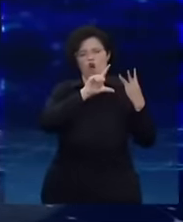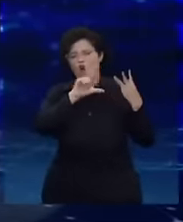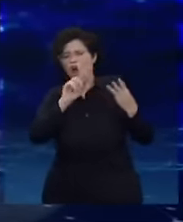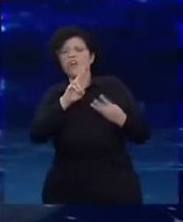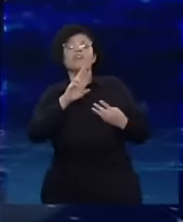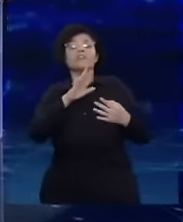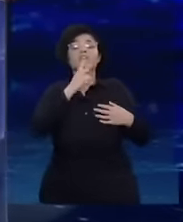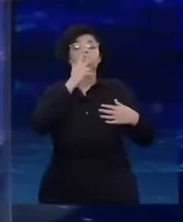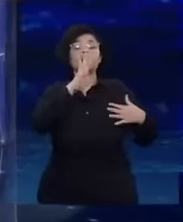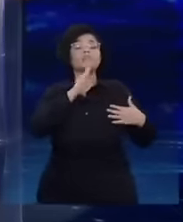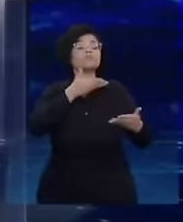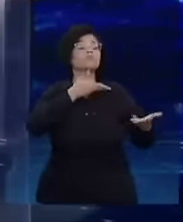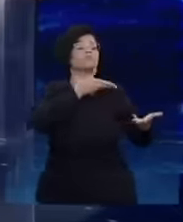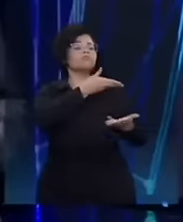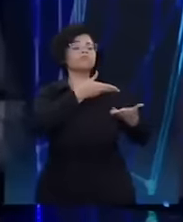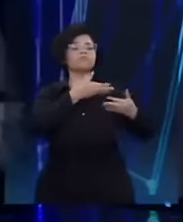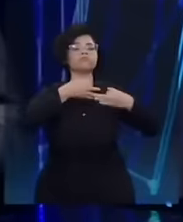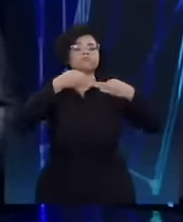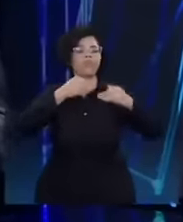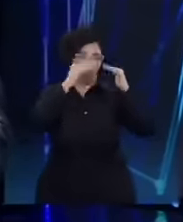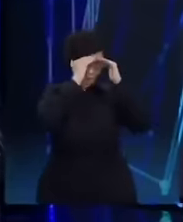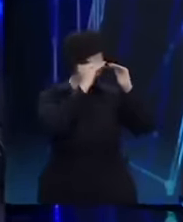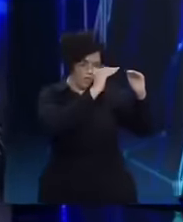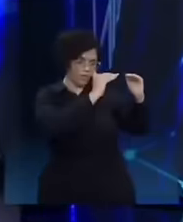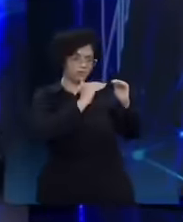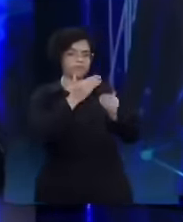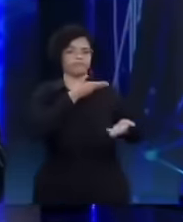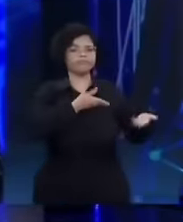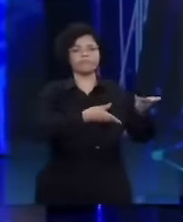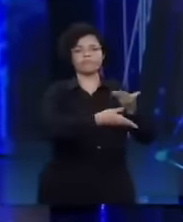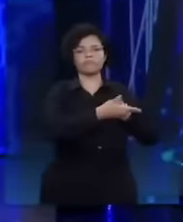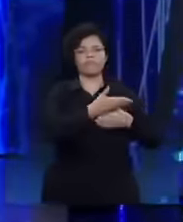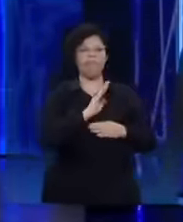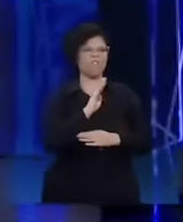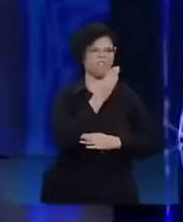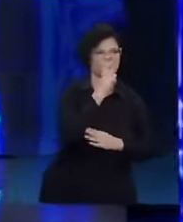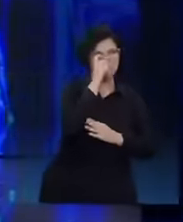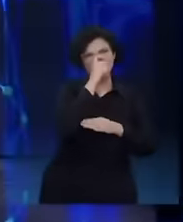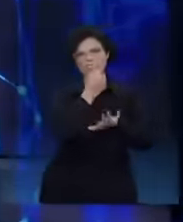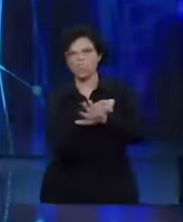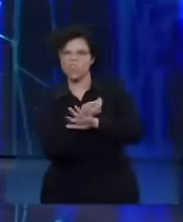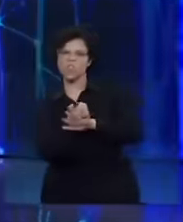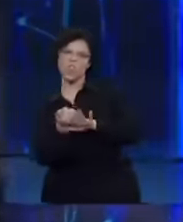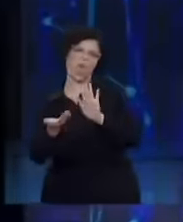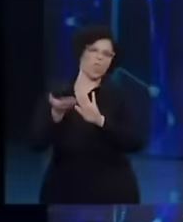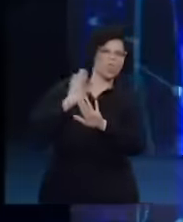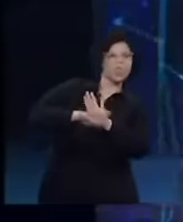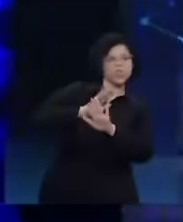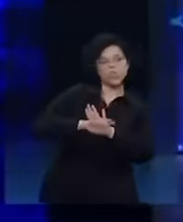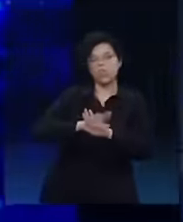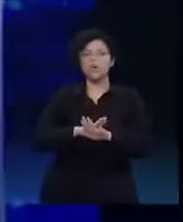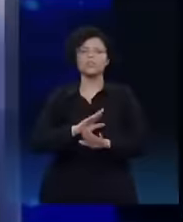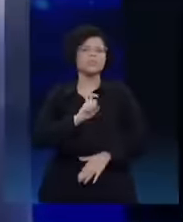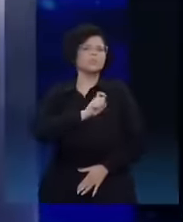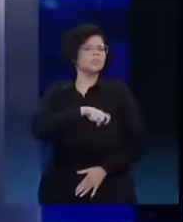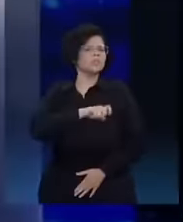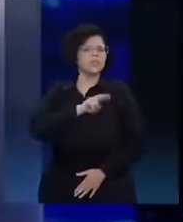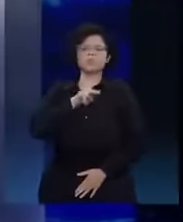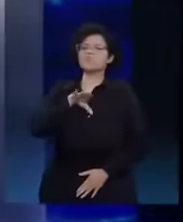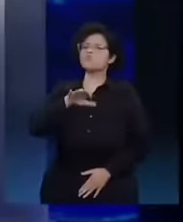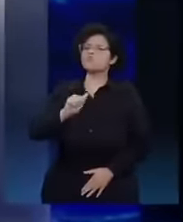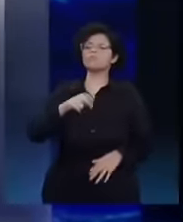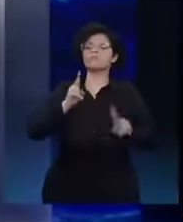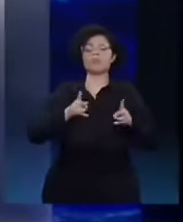era um nível civilizado, era um nível em que a verdade sempre prevalecia, a verdade sempre estava na ordem do dia,